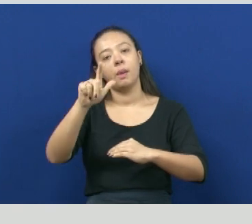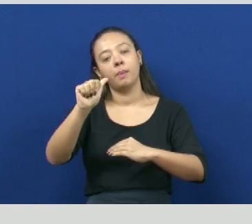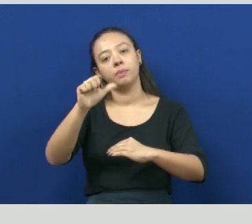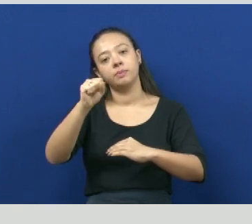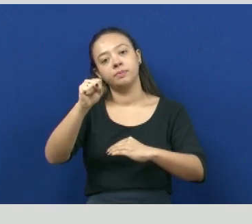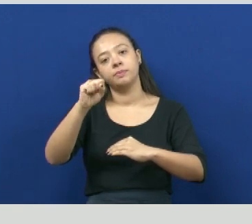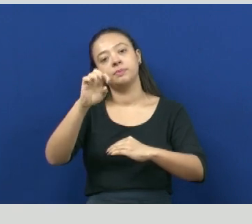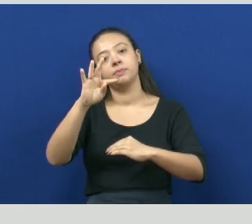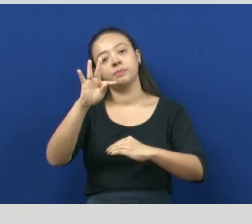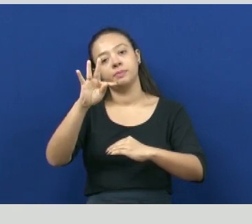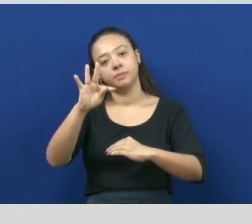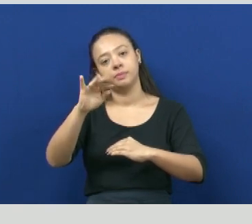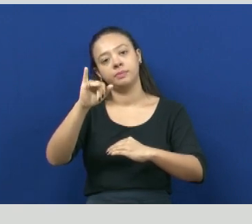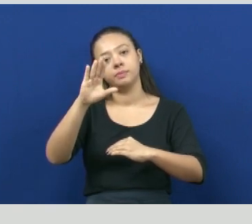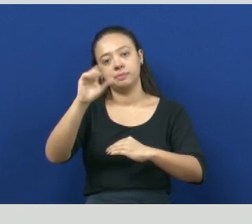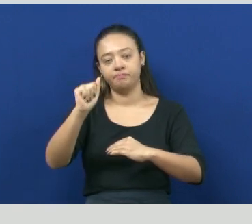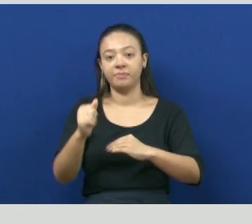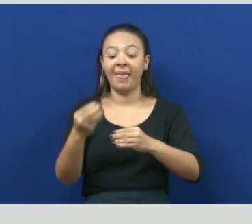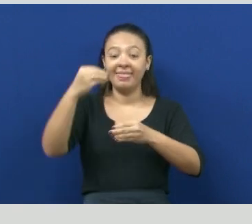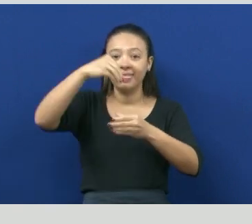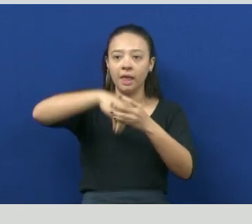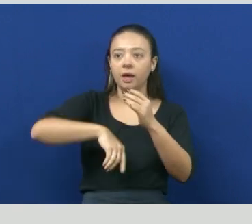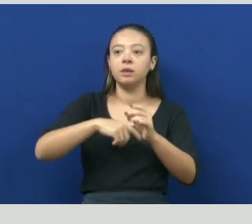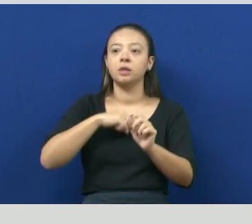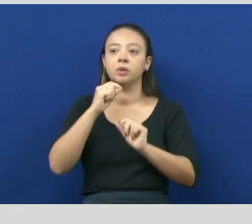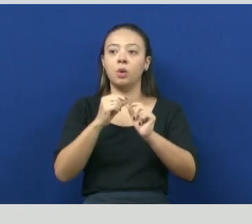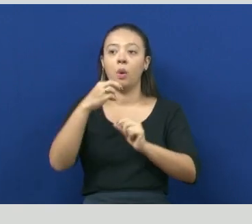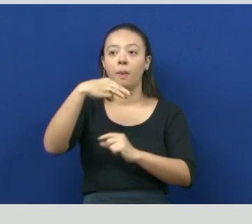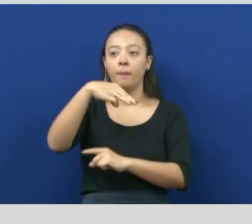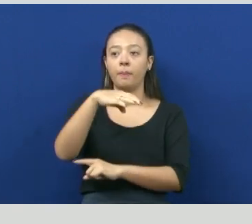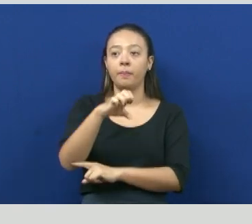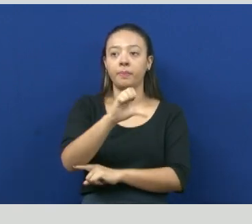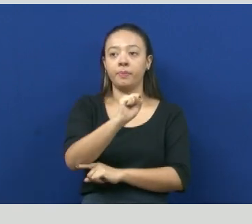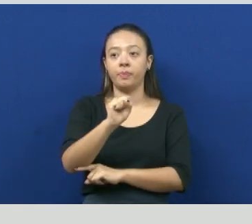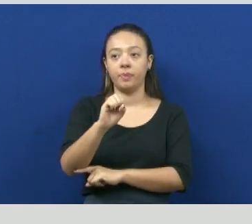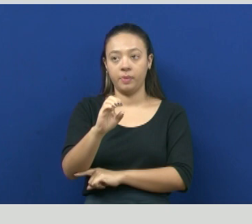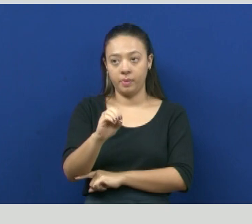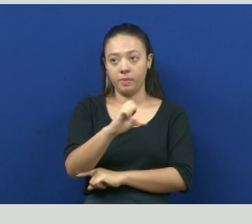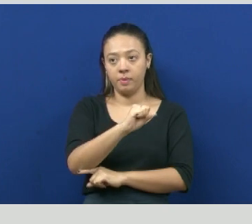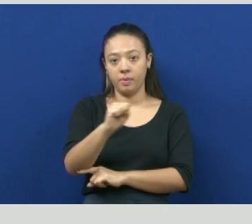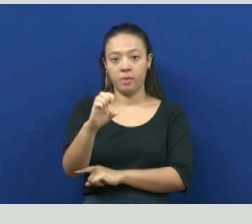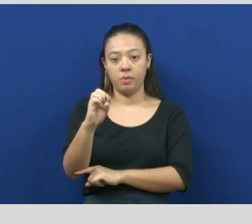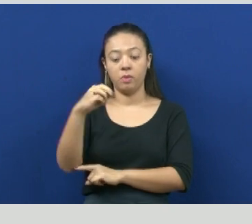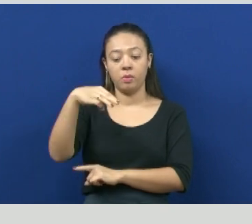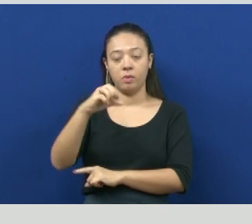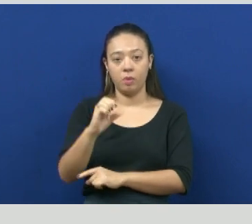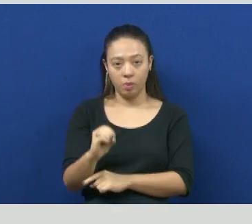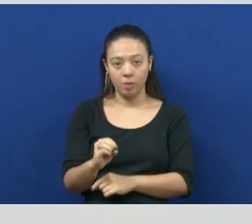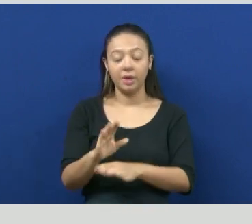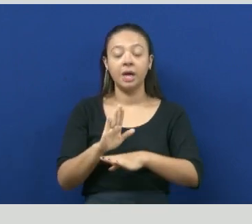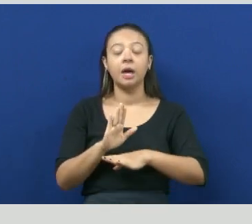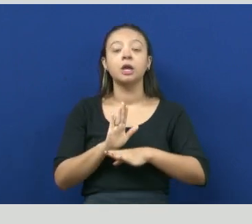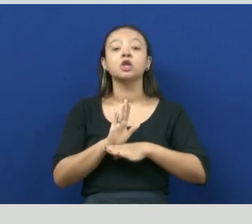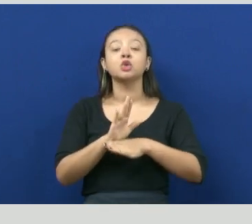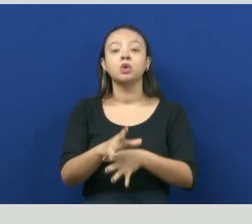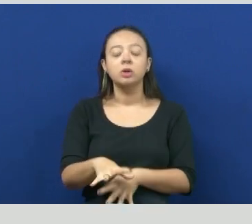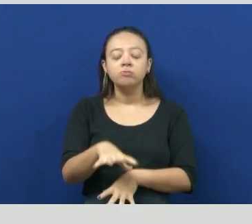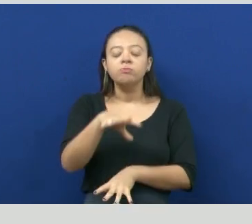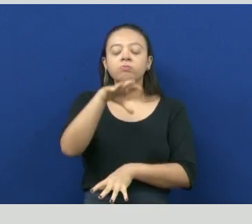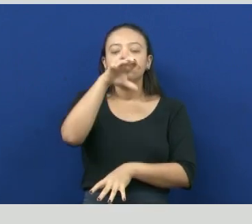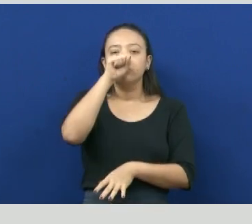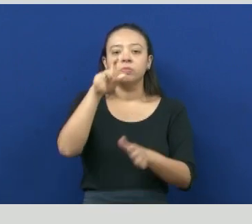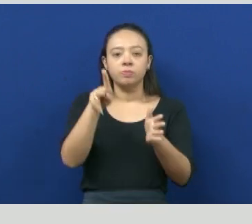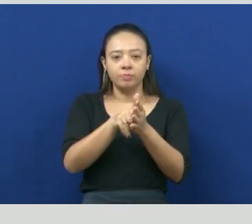tem o mesossoma, que vai participar da respiração da bactéria e também da divisão